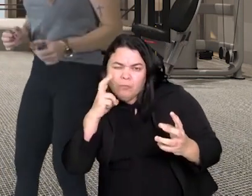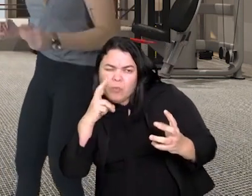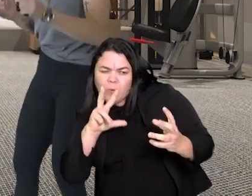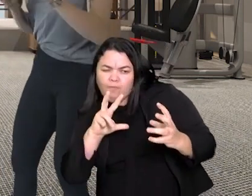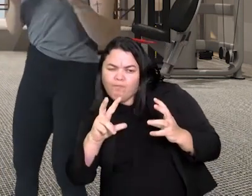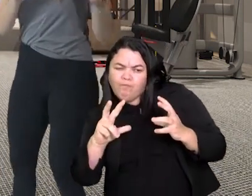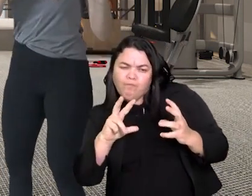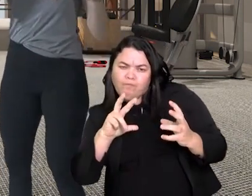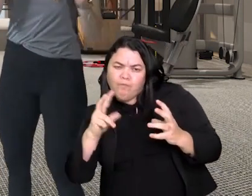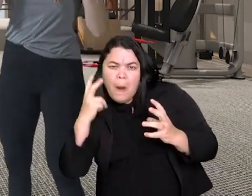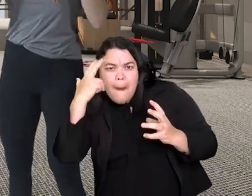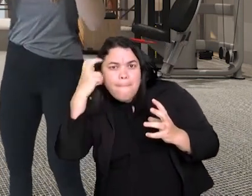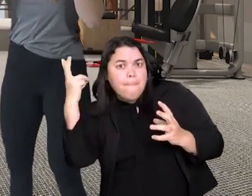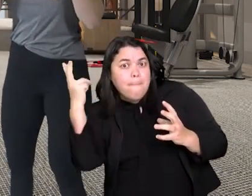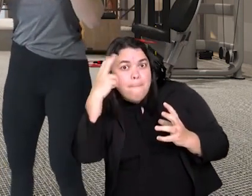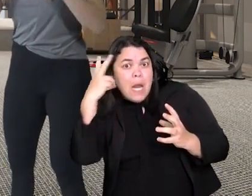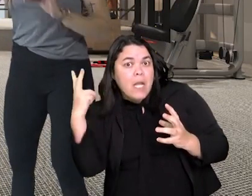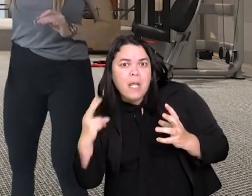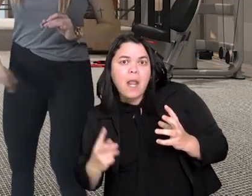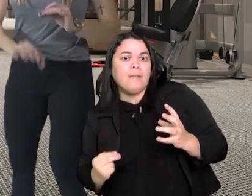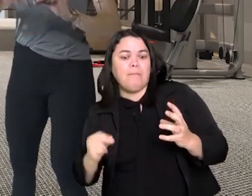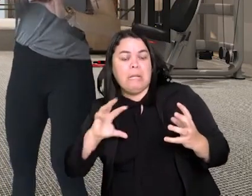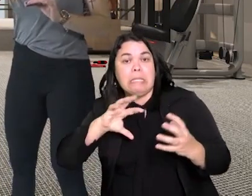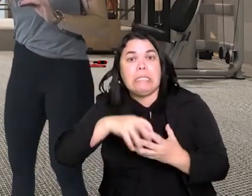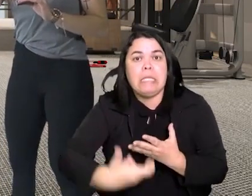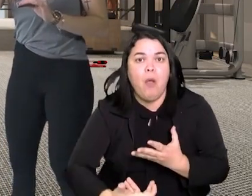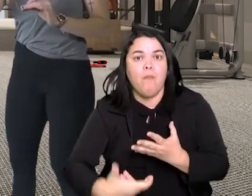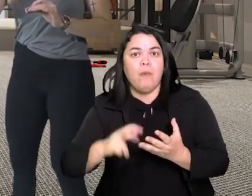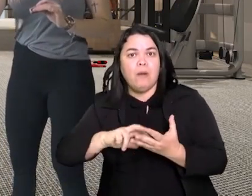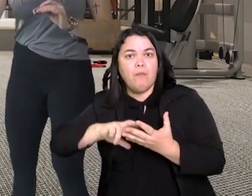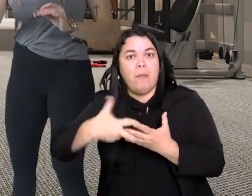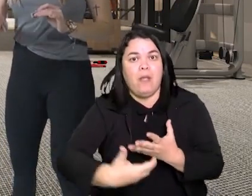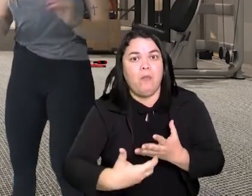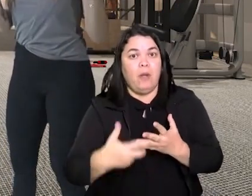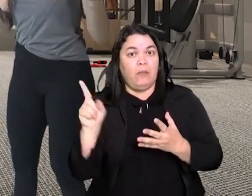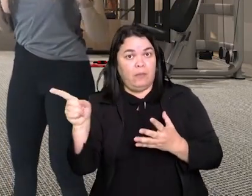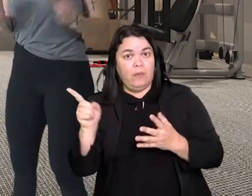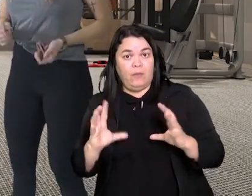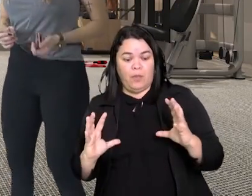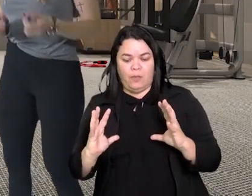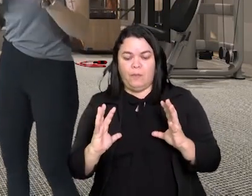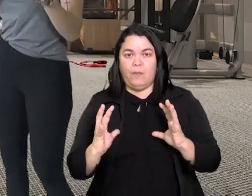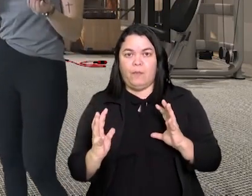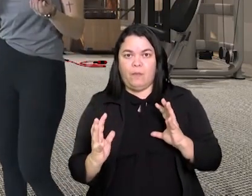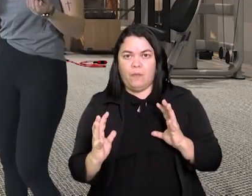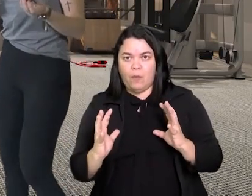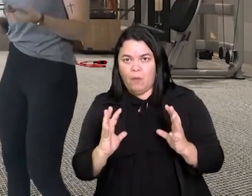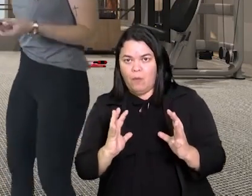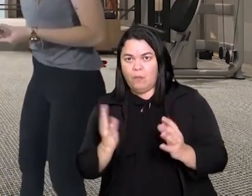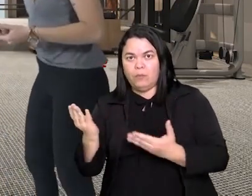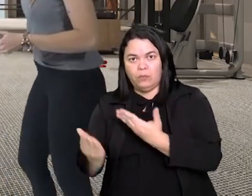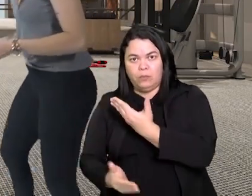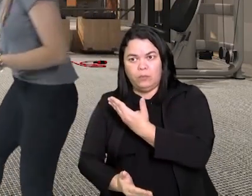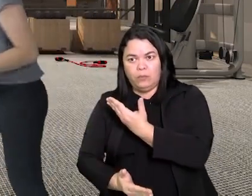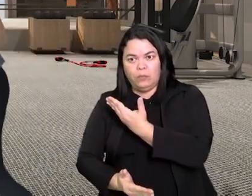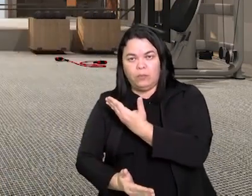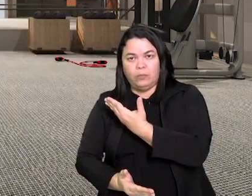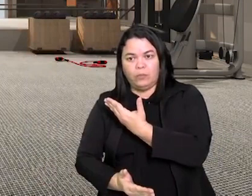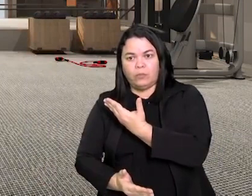primeira atividade a gente vai colocar o pegador e vai fazer a movimentação tirando ele do outro lado. Vamos lá?